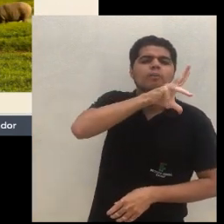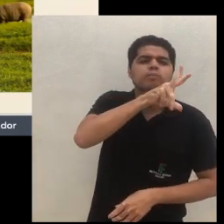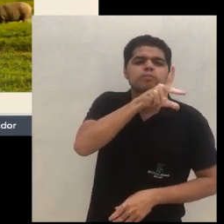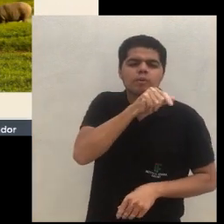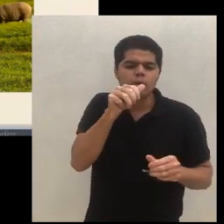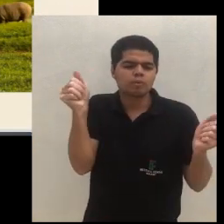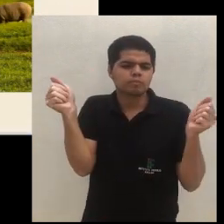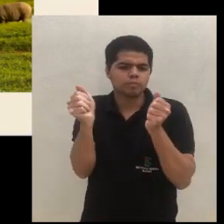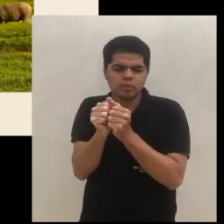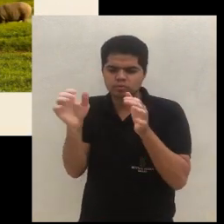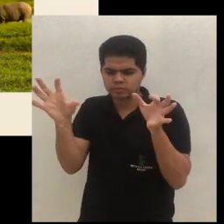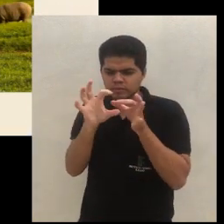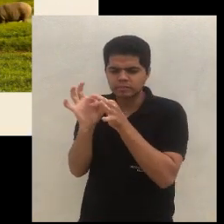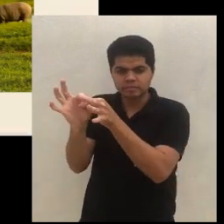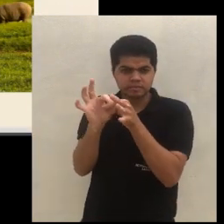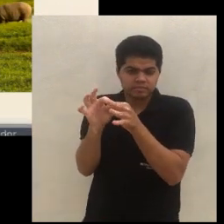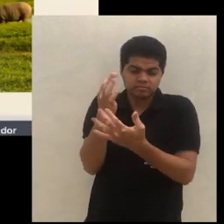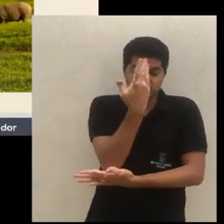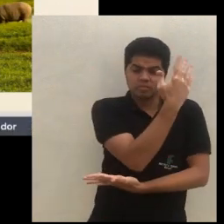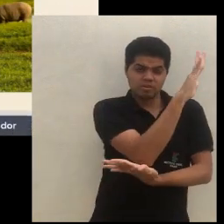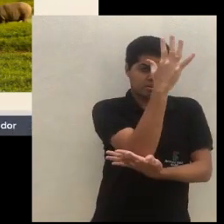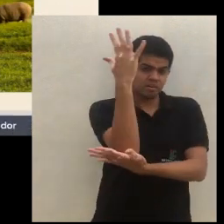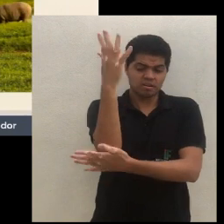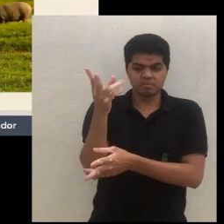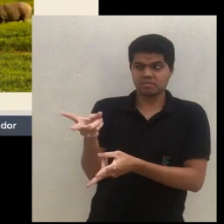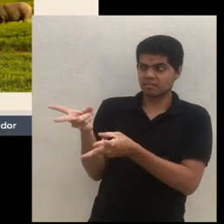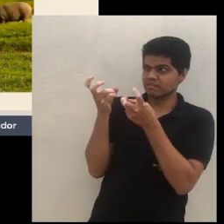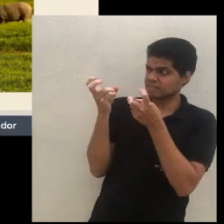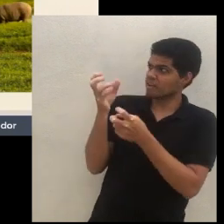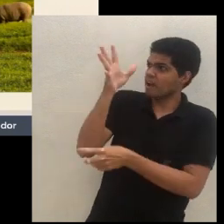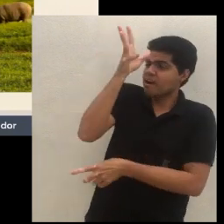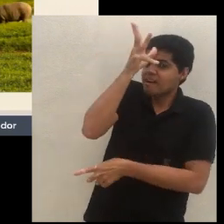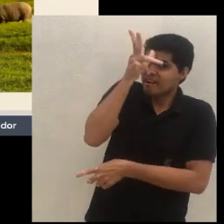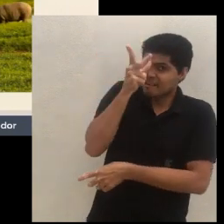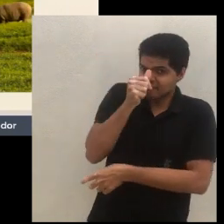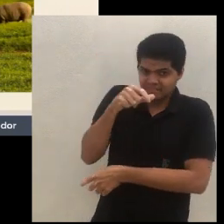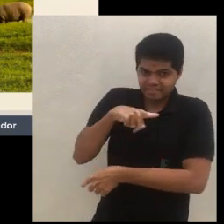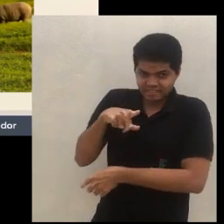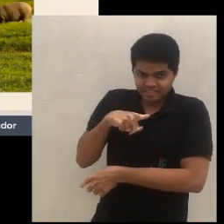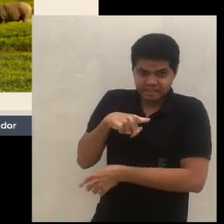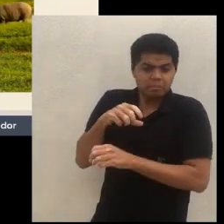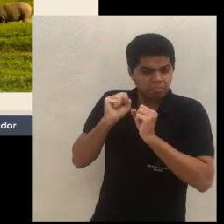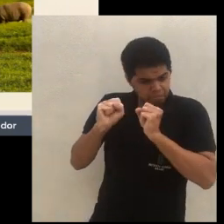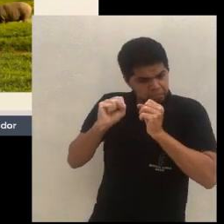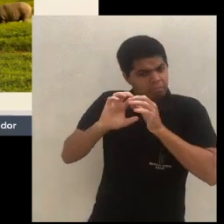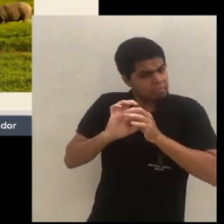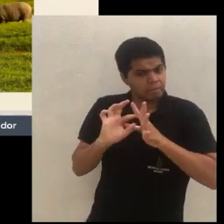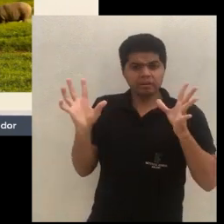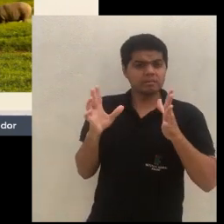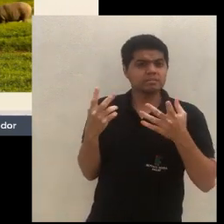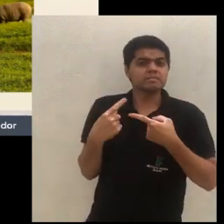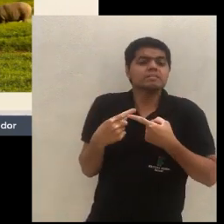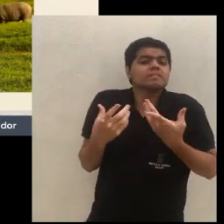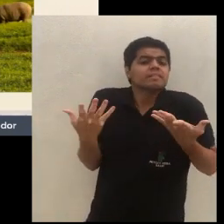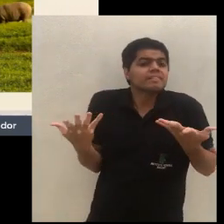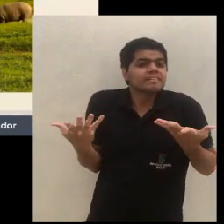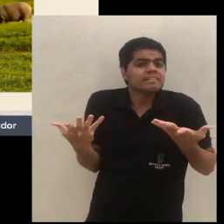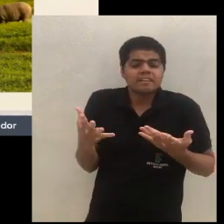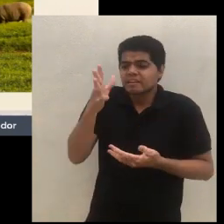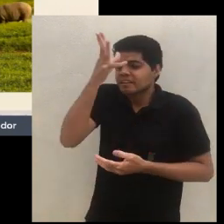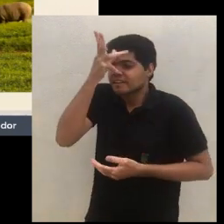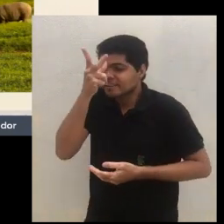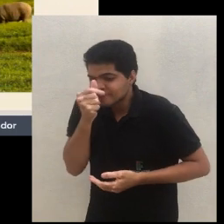vocês estão vendo o cursor, em que eu vou ter galinha com SAF. Por que não? Por que eu não vou pegar aquela área de SAF minha,